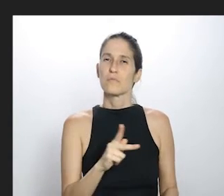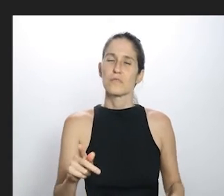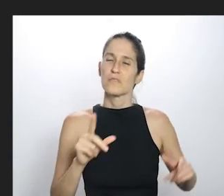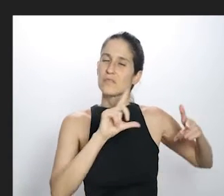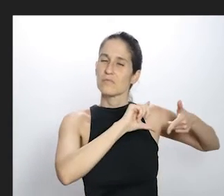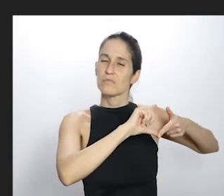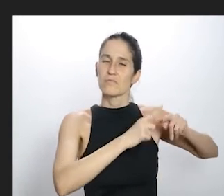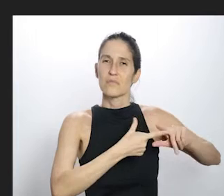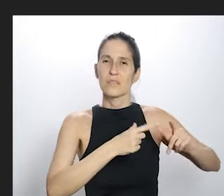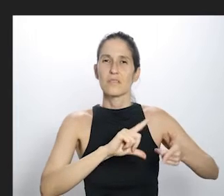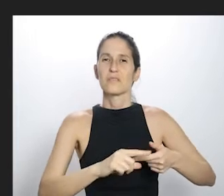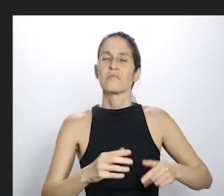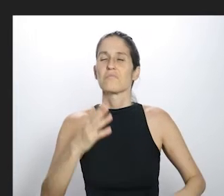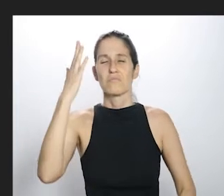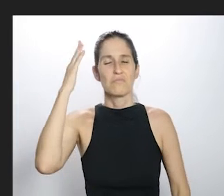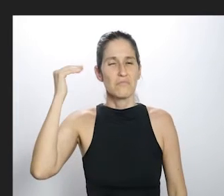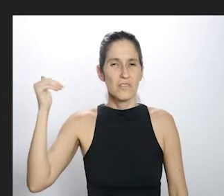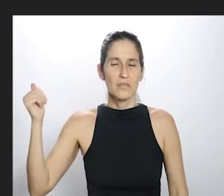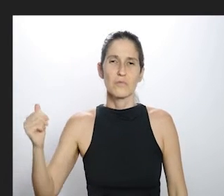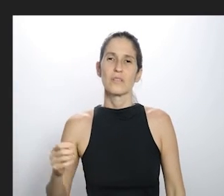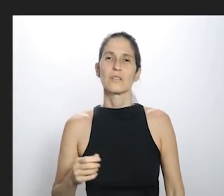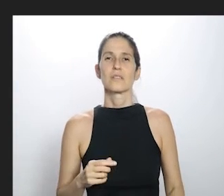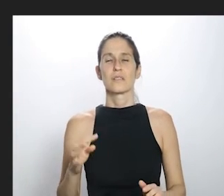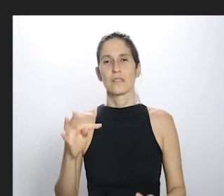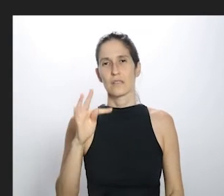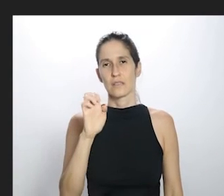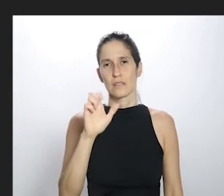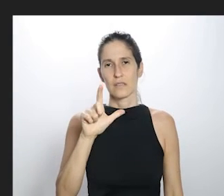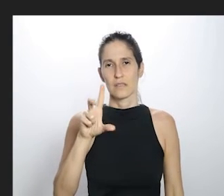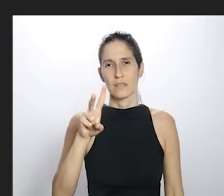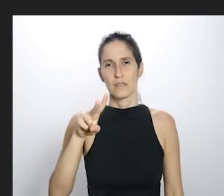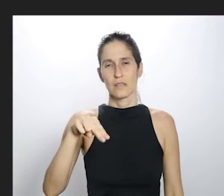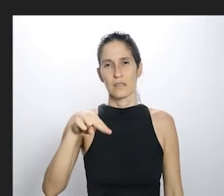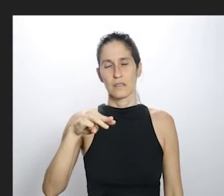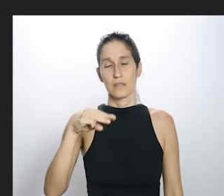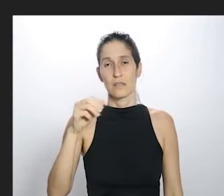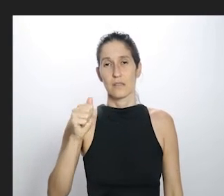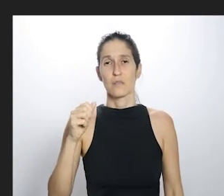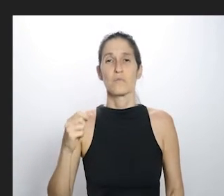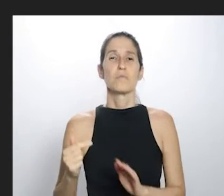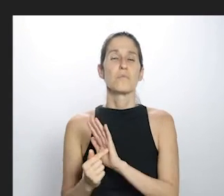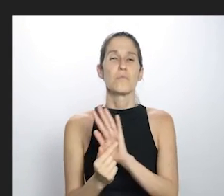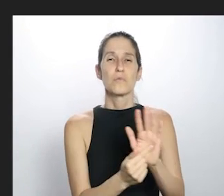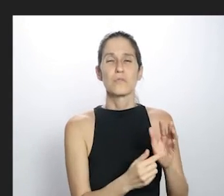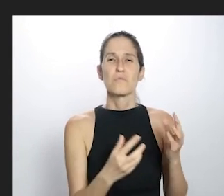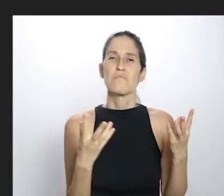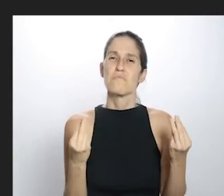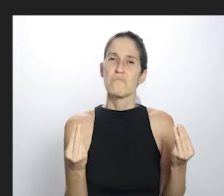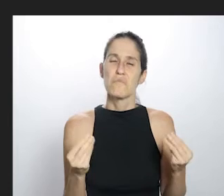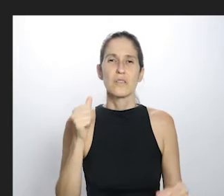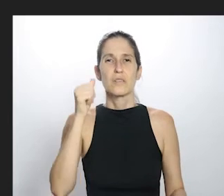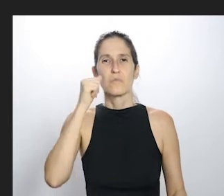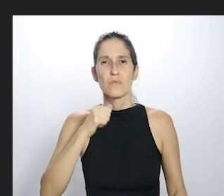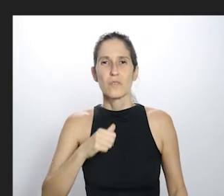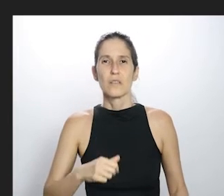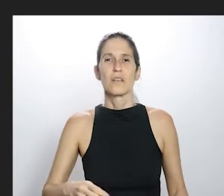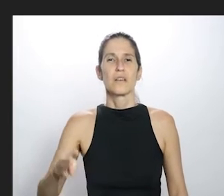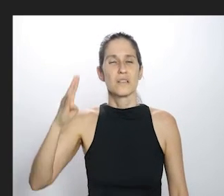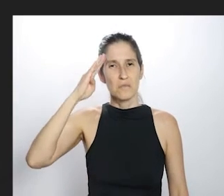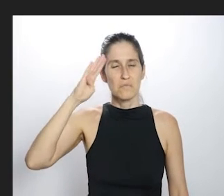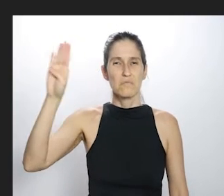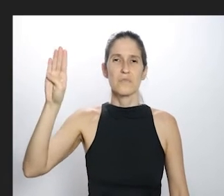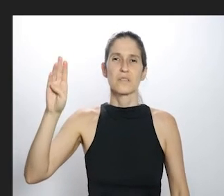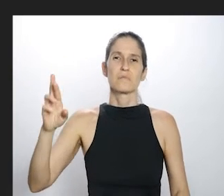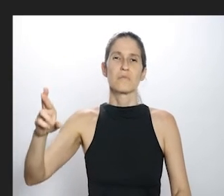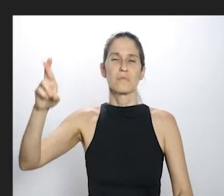Hilda, aí veio o Mestre Verdilinho, e a Thelma me mostrou um caminho com essas mulheres, essas protagonistas aí